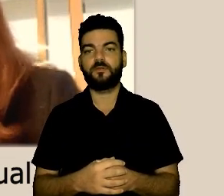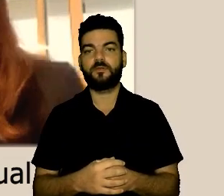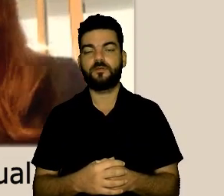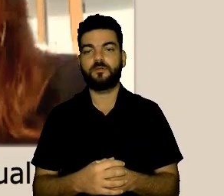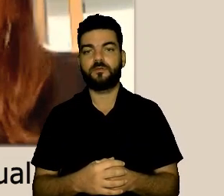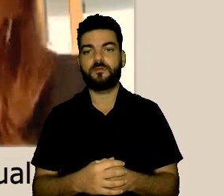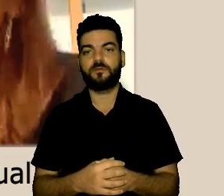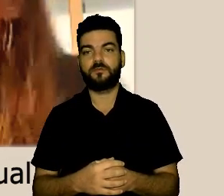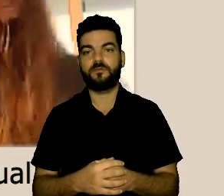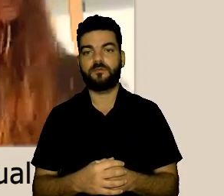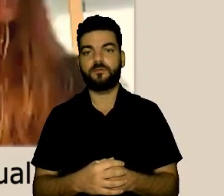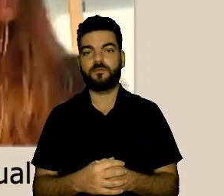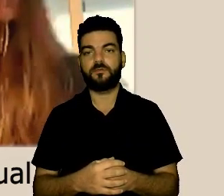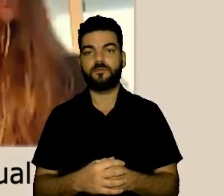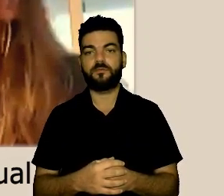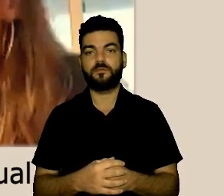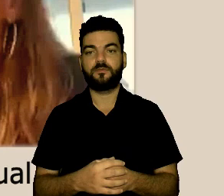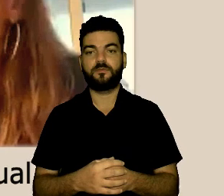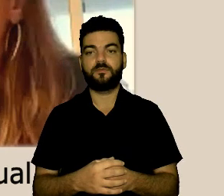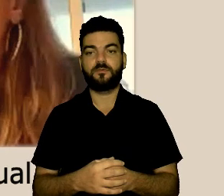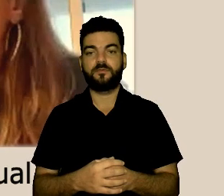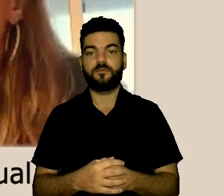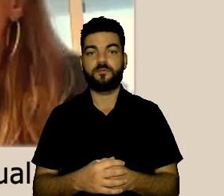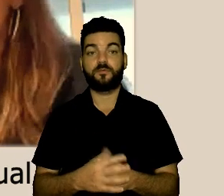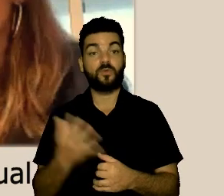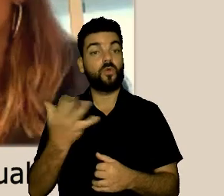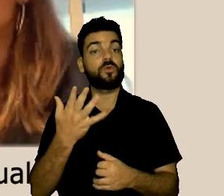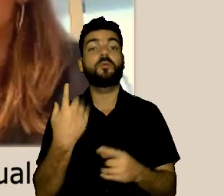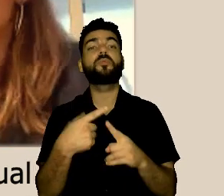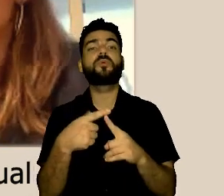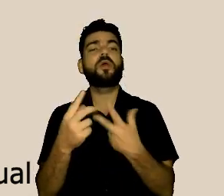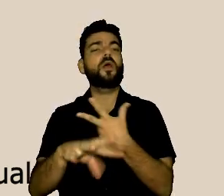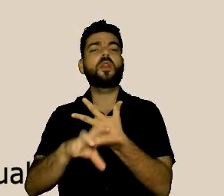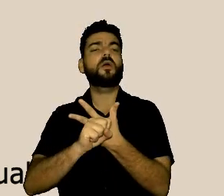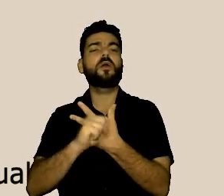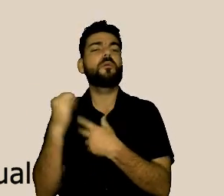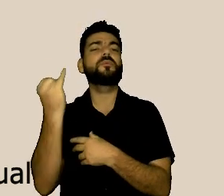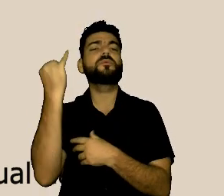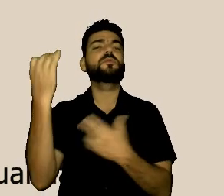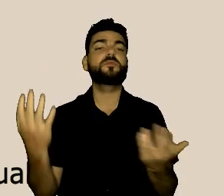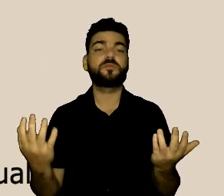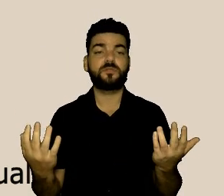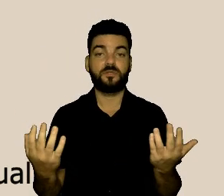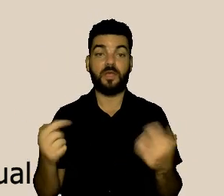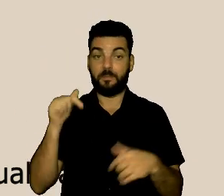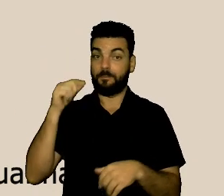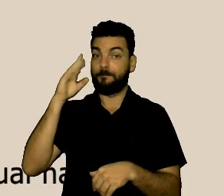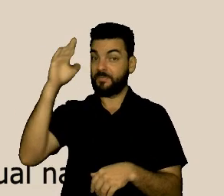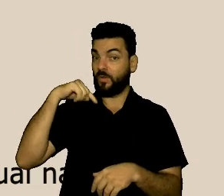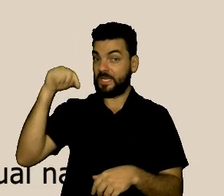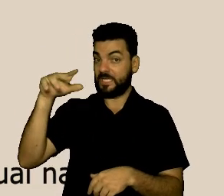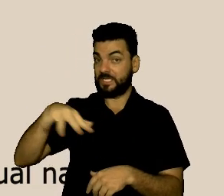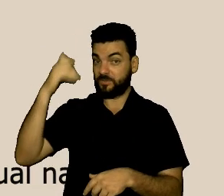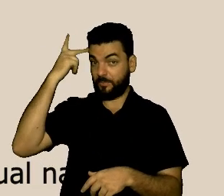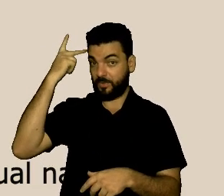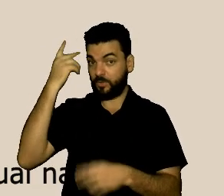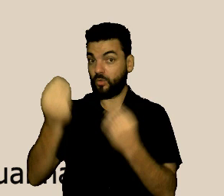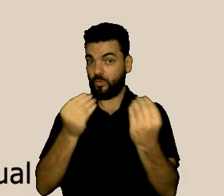ouvidoria geral da cidade de São Paulo, ele é feito por uma psicóloga. É um atendimento